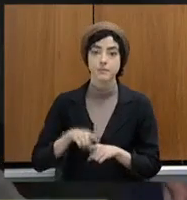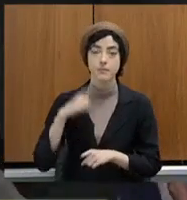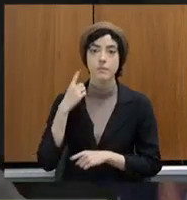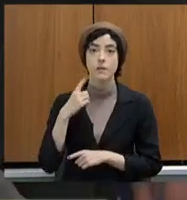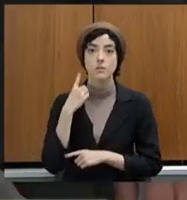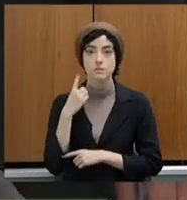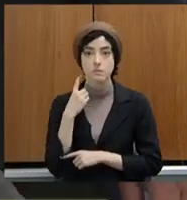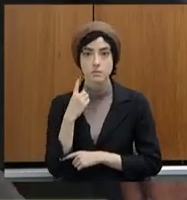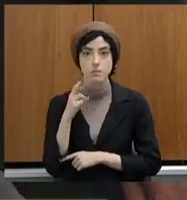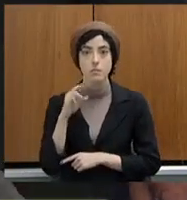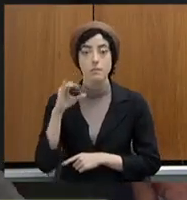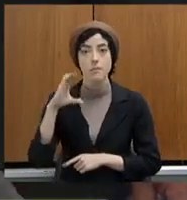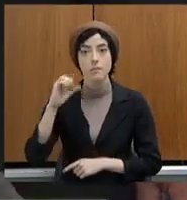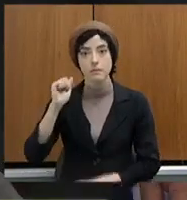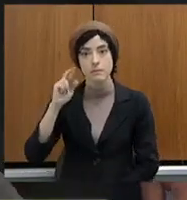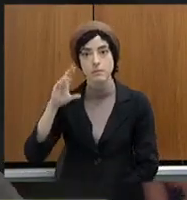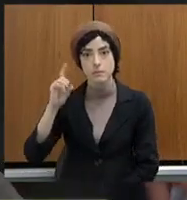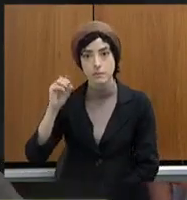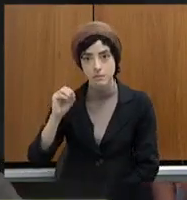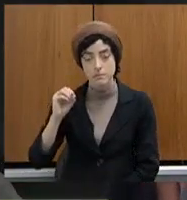planejamento institucional da Polícia Civil,